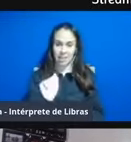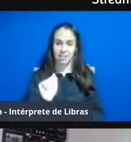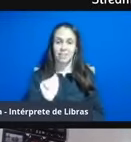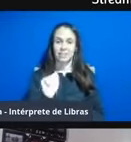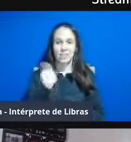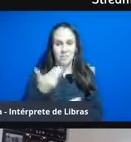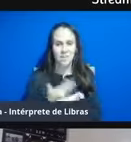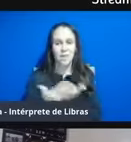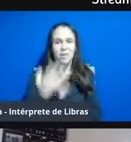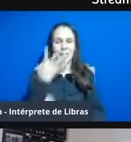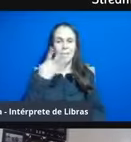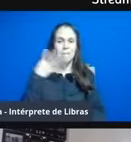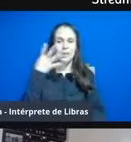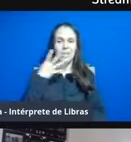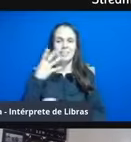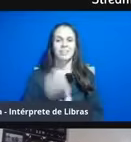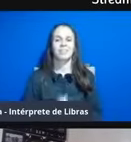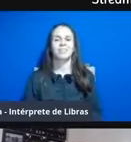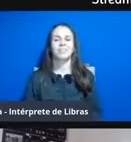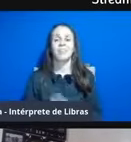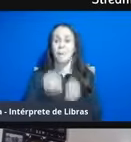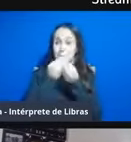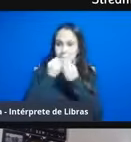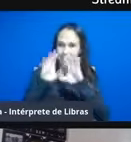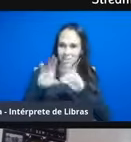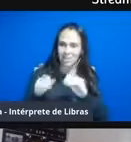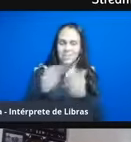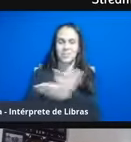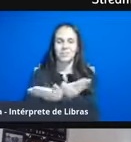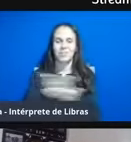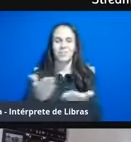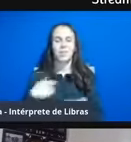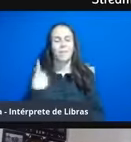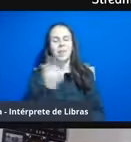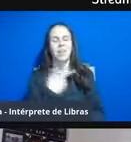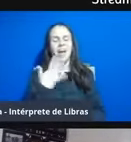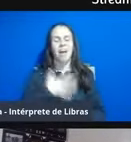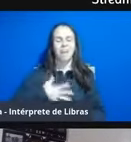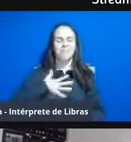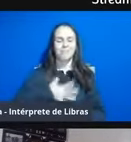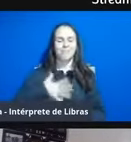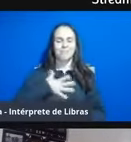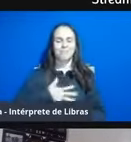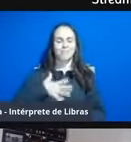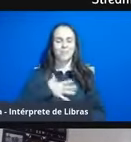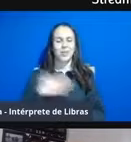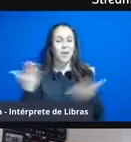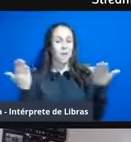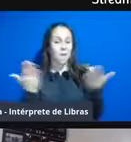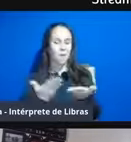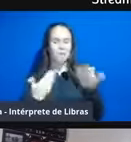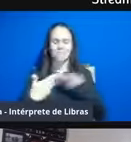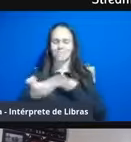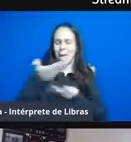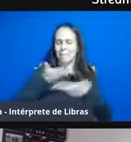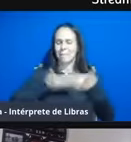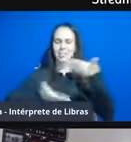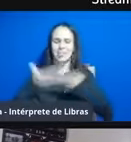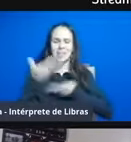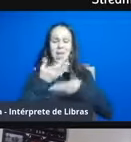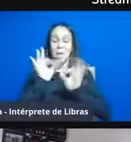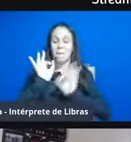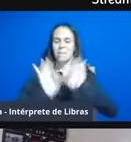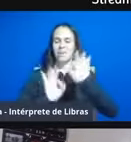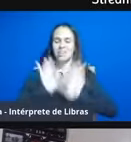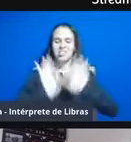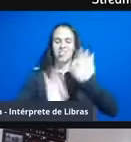Boa noite, professora. Boa noite. Para nós é uma alegria muito grande poder estar aqui hoje compartilhando com vocês esse projeto,